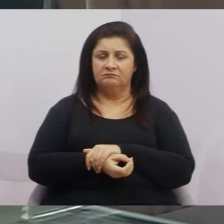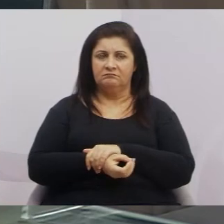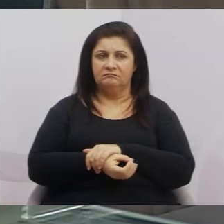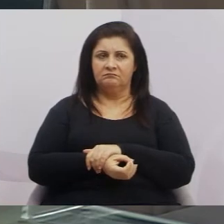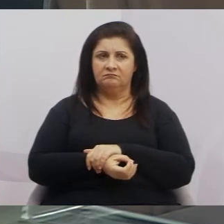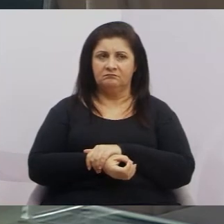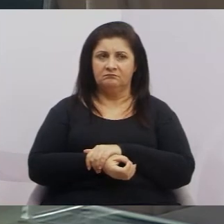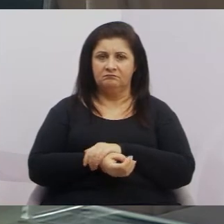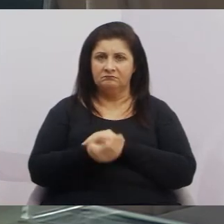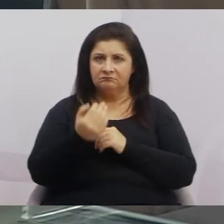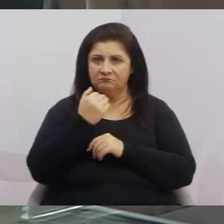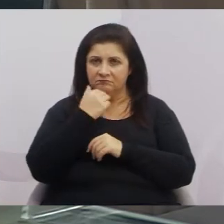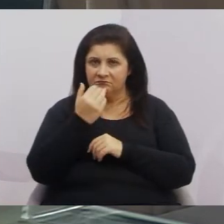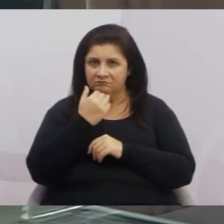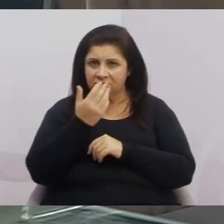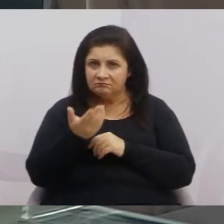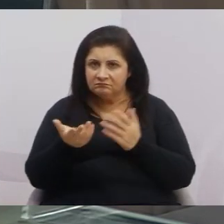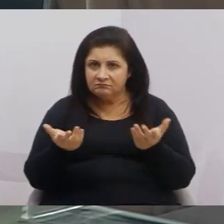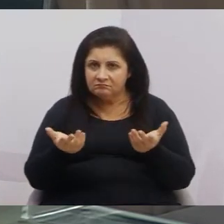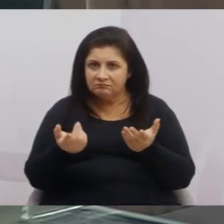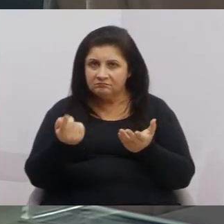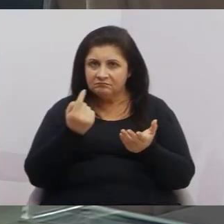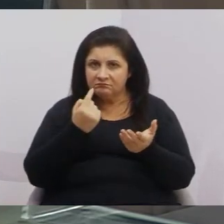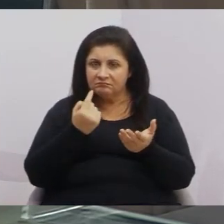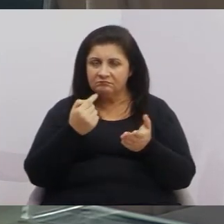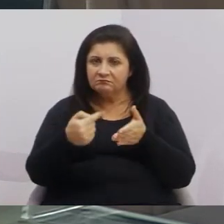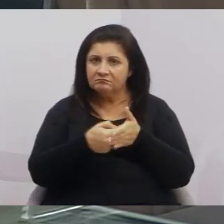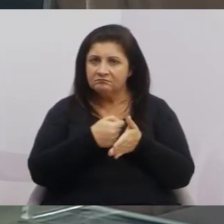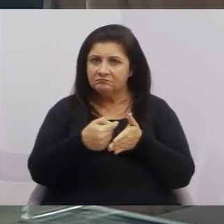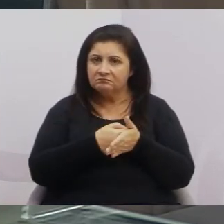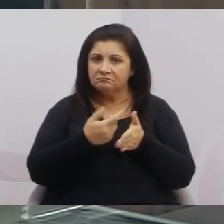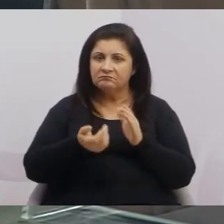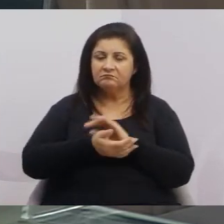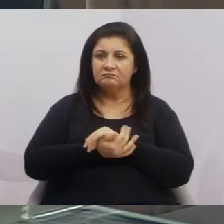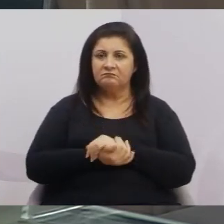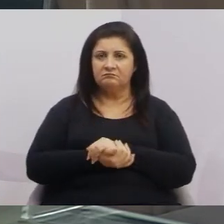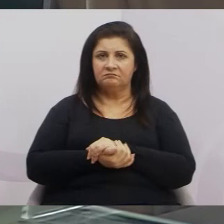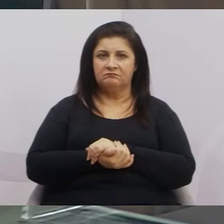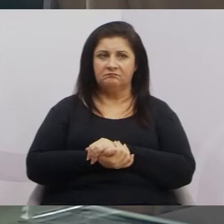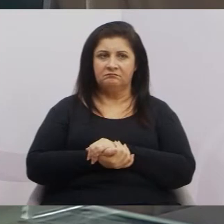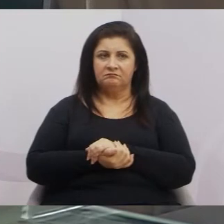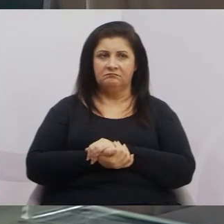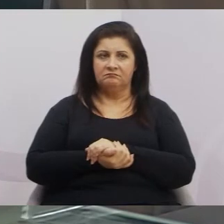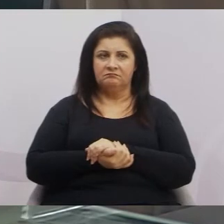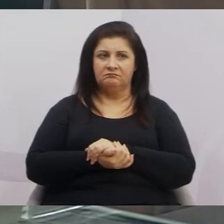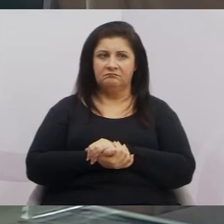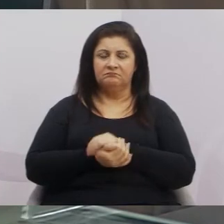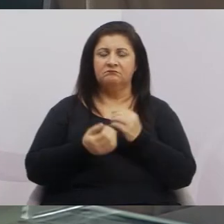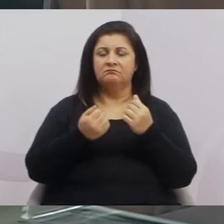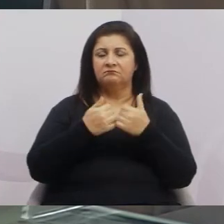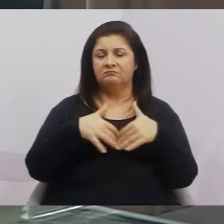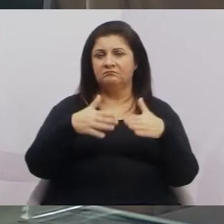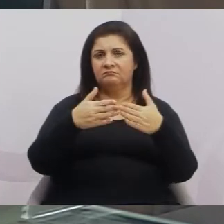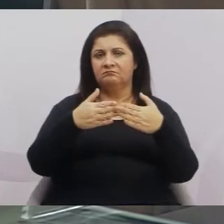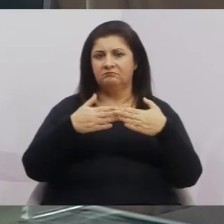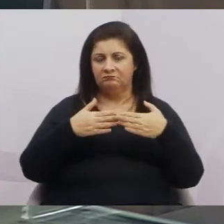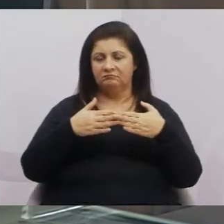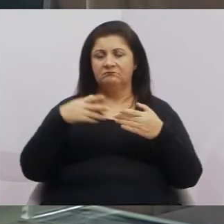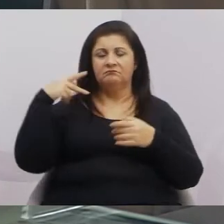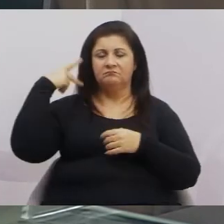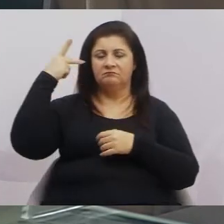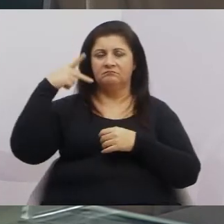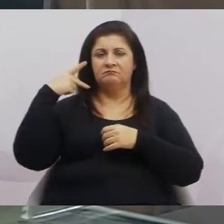Não apareceu uma alma viva aqui para questionar isso. Tá? Então, eu peço aos nobres